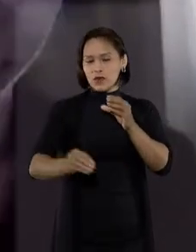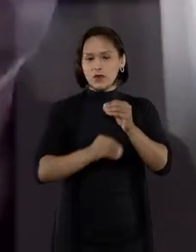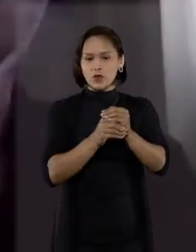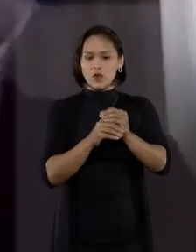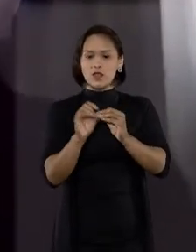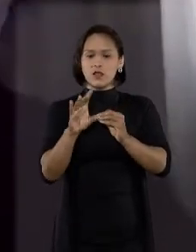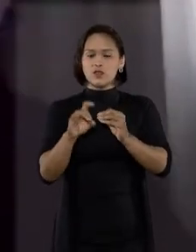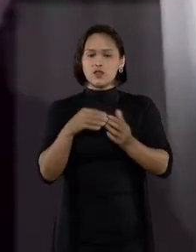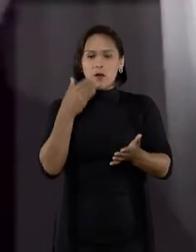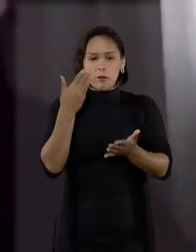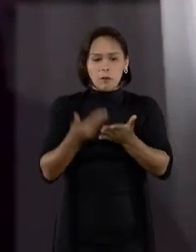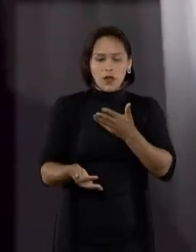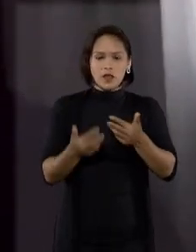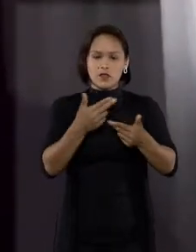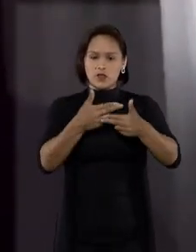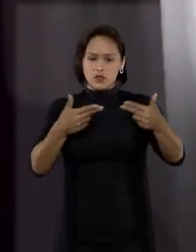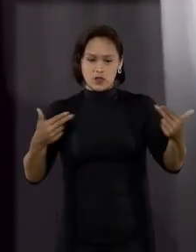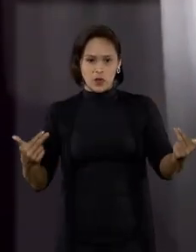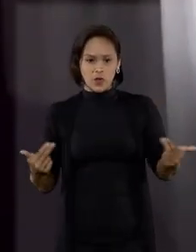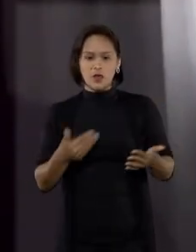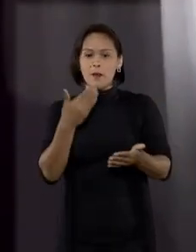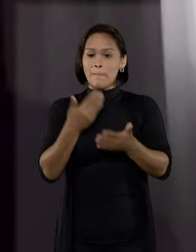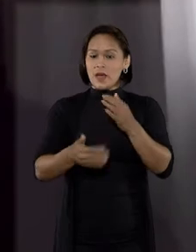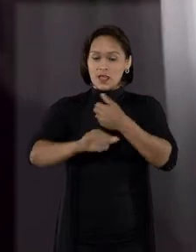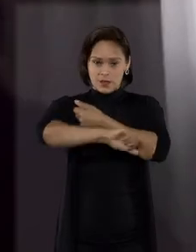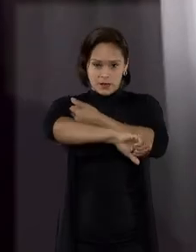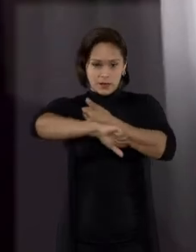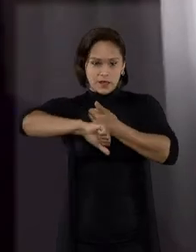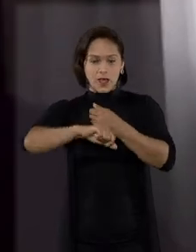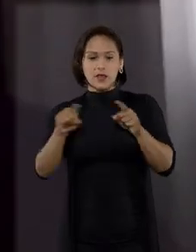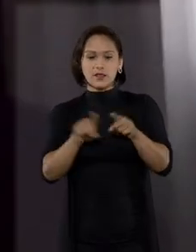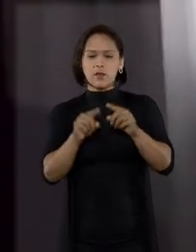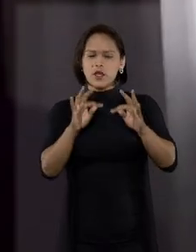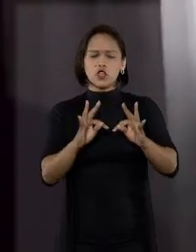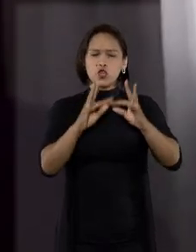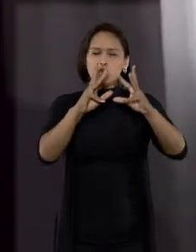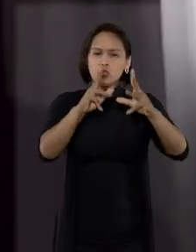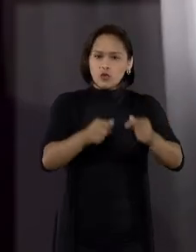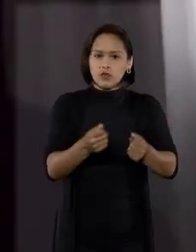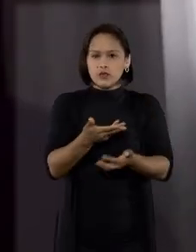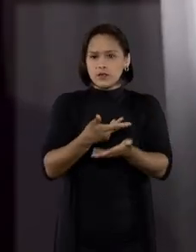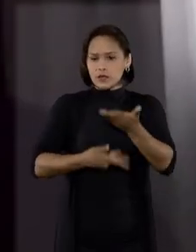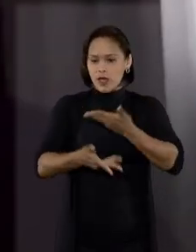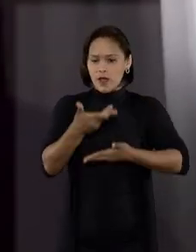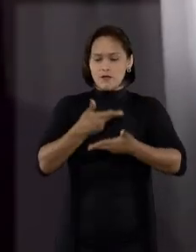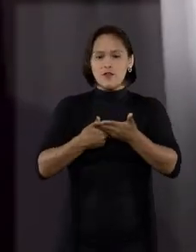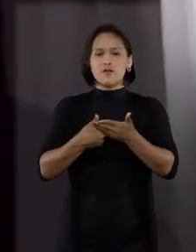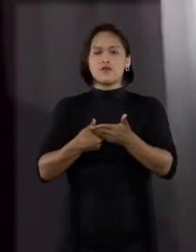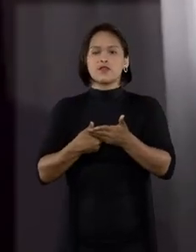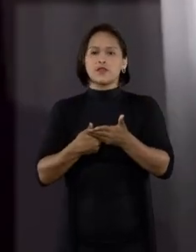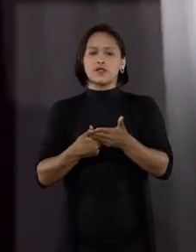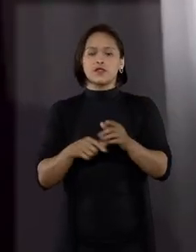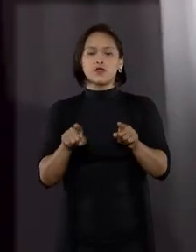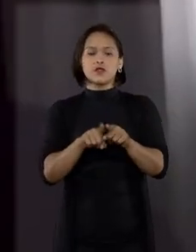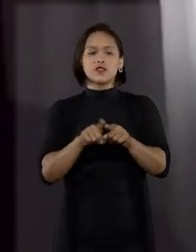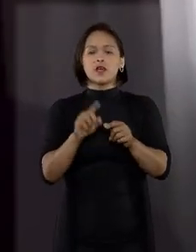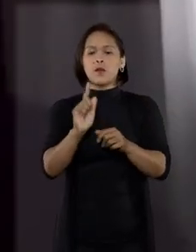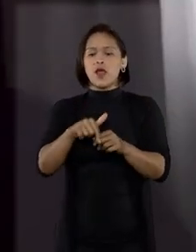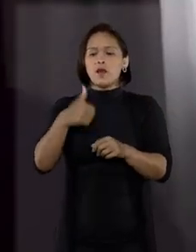inclui não só a perda de bens, as perdas e danos, ou seja, todas as consequências